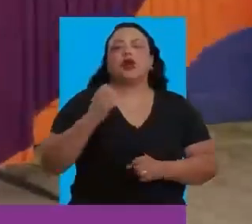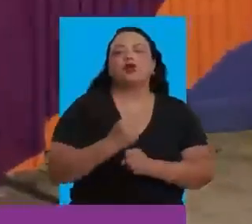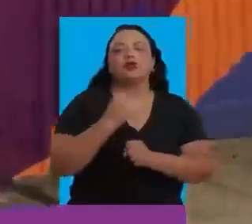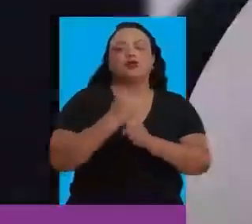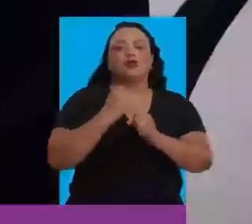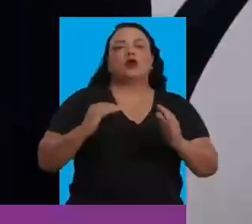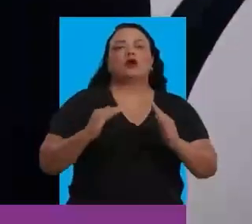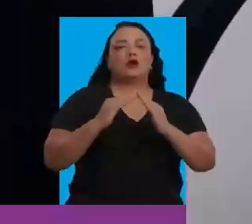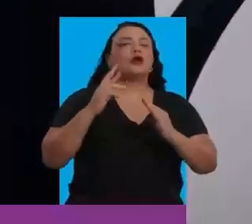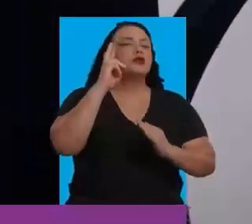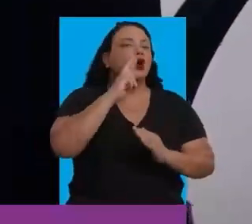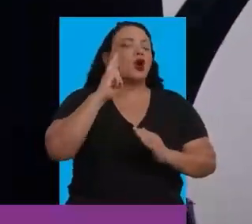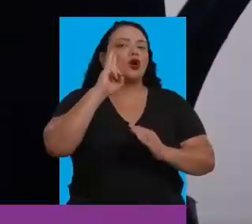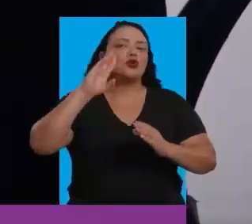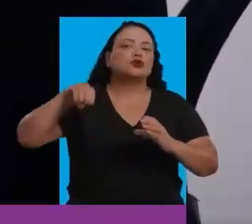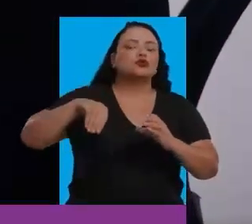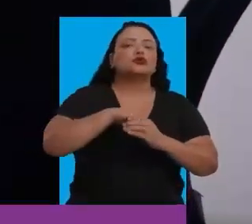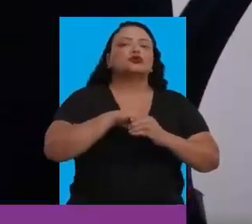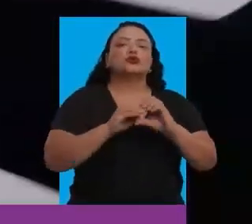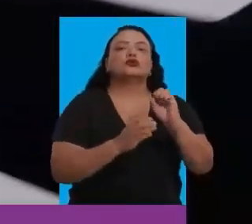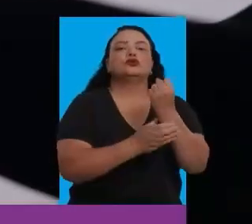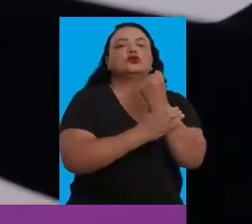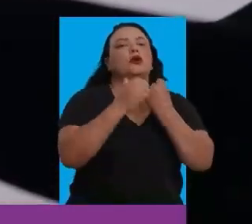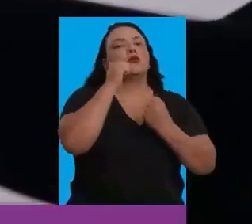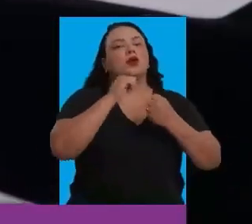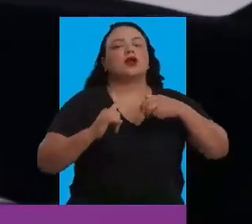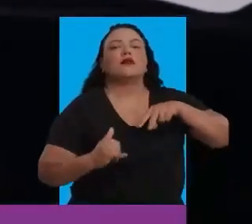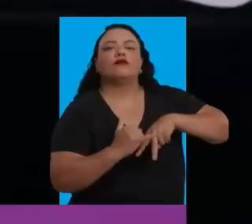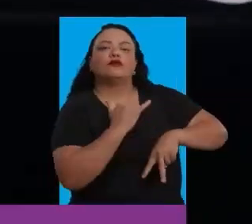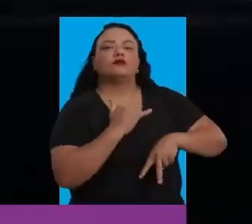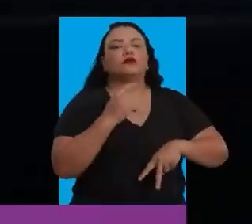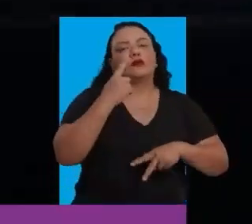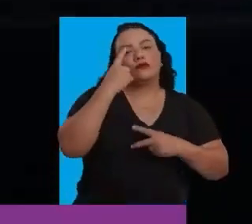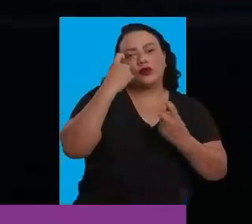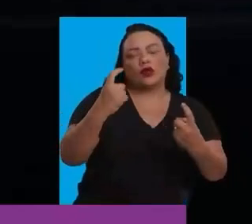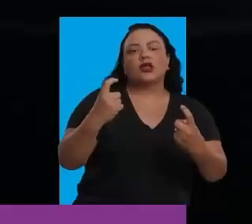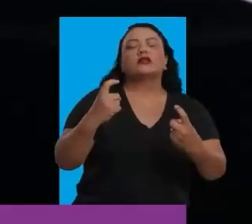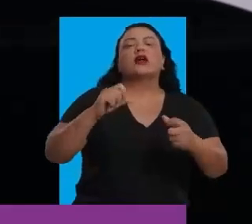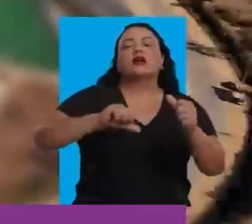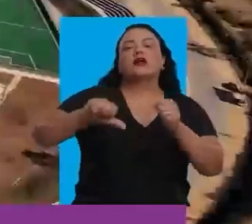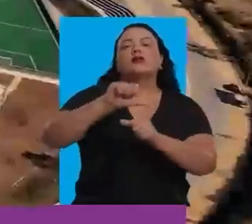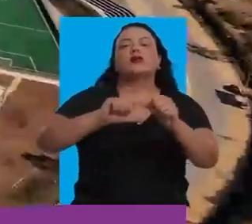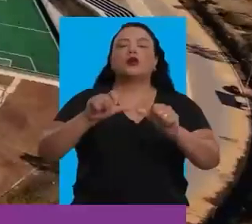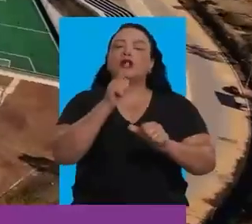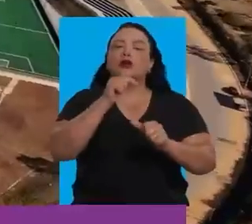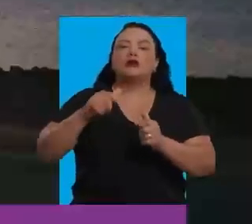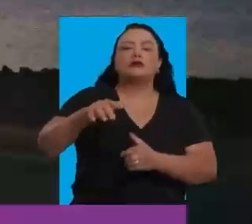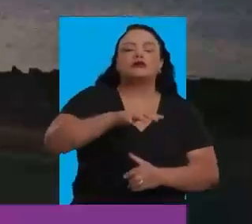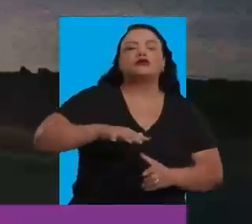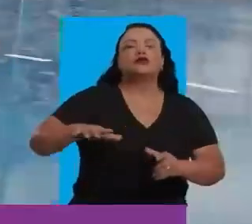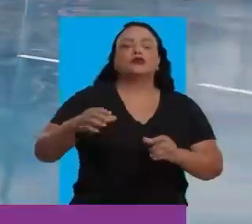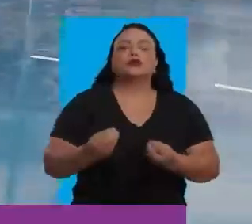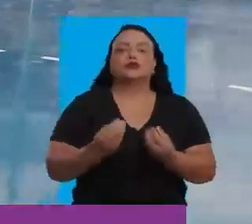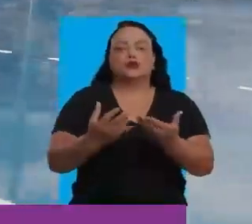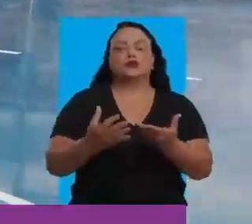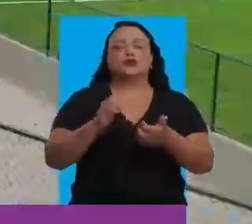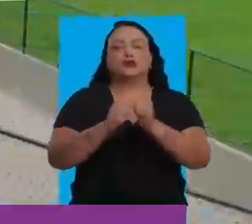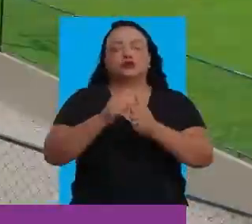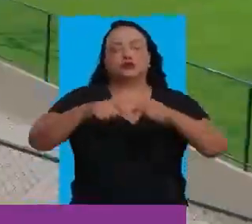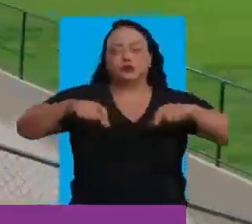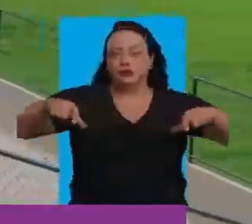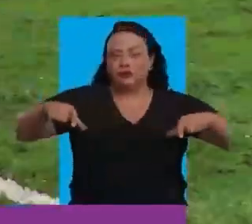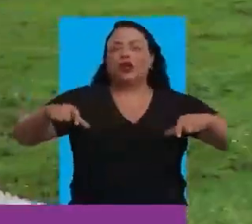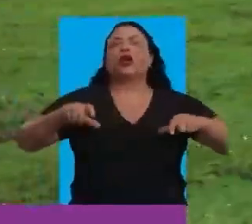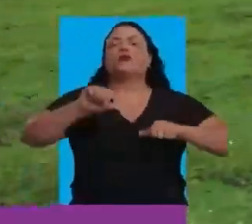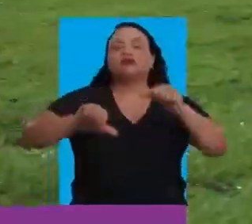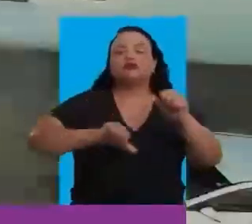mulheres. Com a construção da Casa Rosa, acolheu e deu proteção a mulheres vítimas de violência. Sheila recuperou as bateias e já entregou